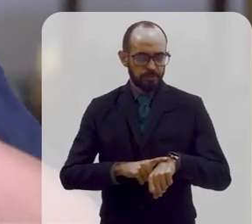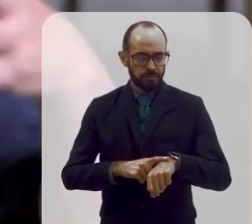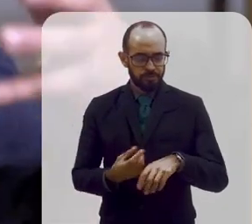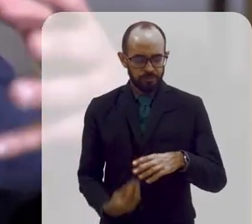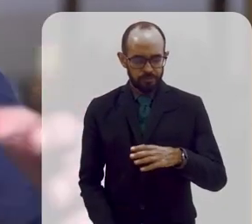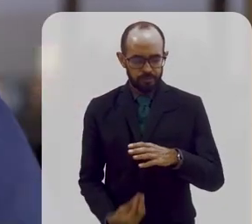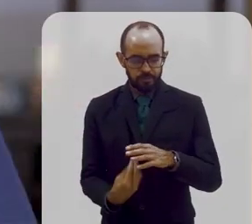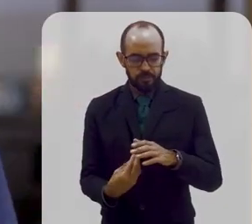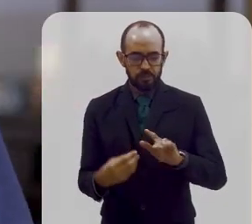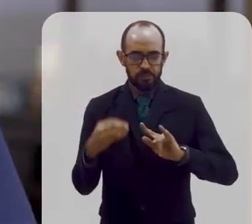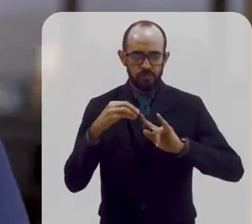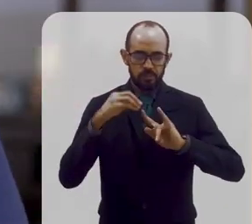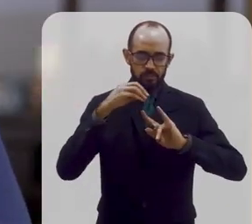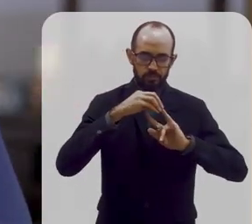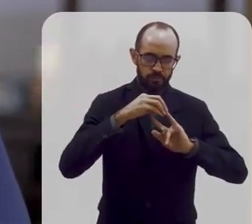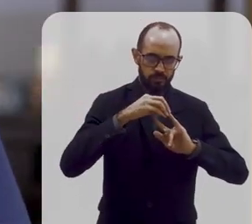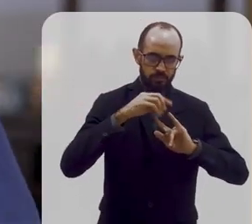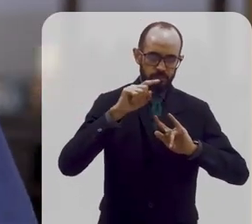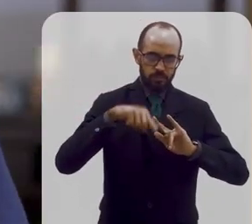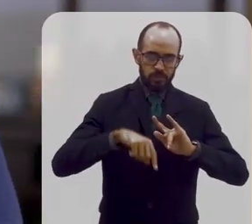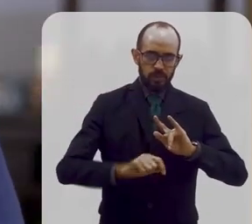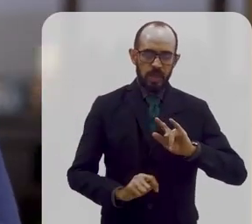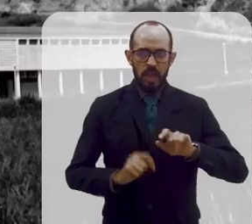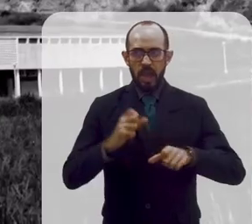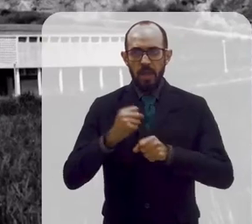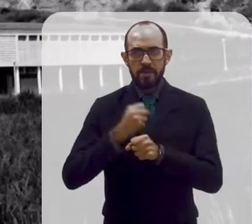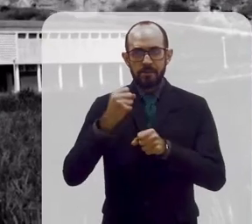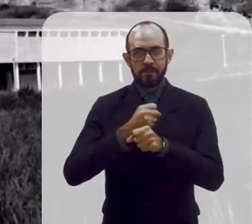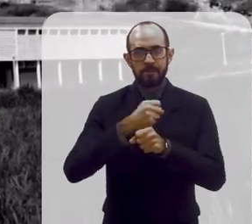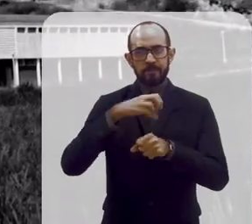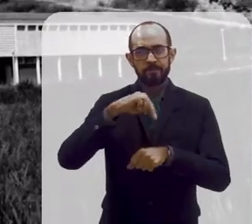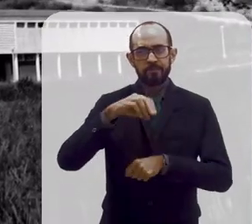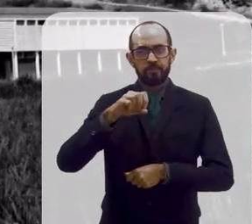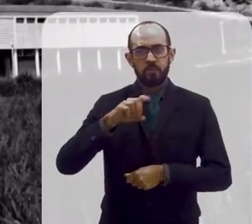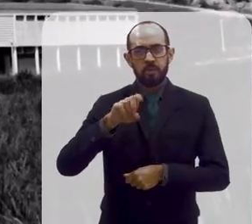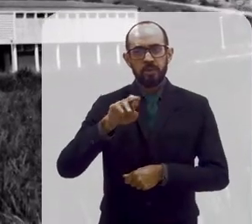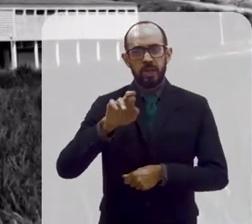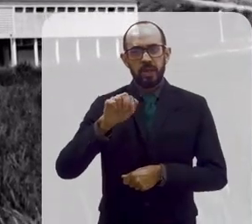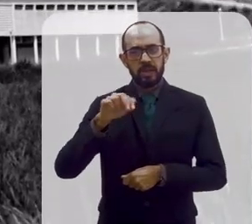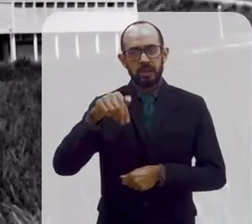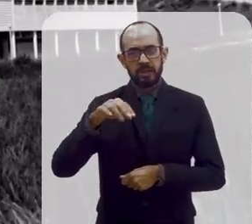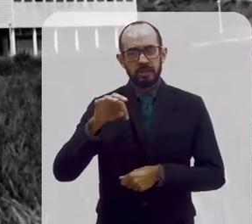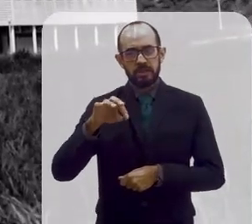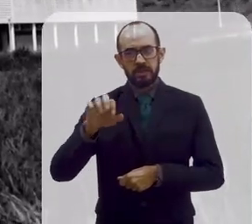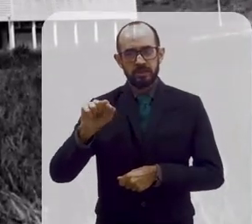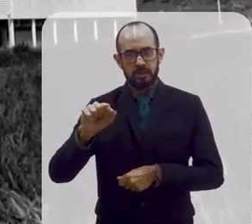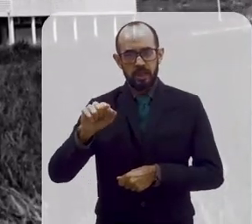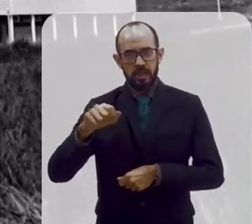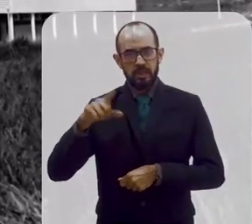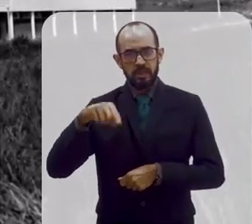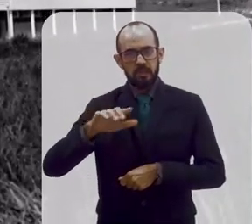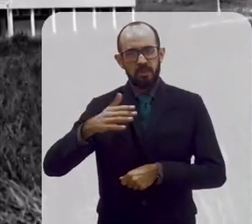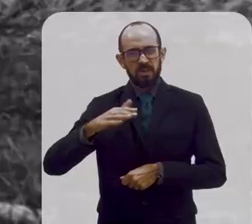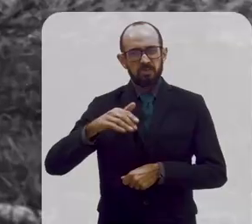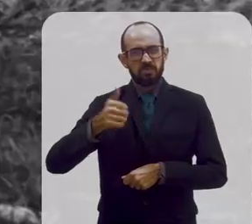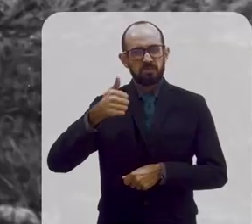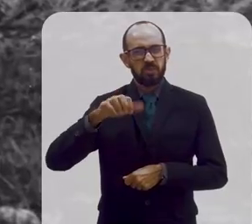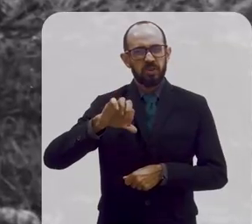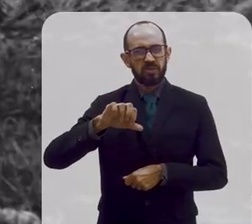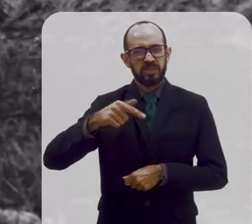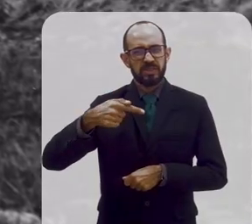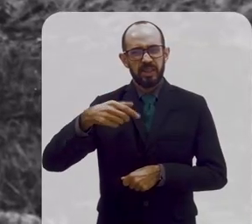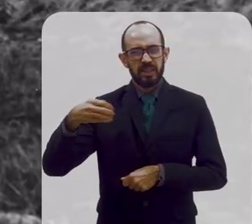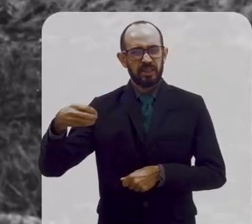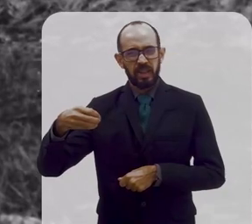fundação Oswaldo Cruz, que são as obras modernistas que nós vamos ter lá, que aí já é mais para cá, mais para a década de 70,